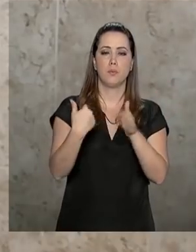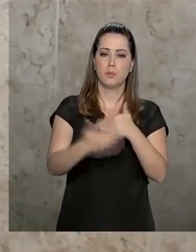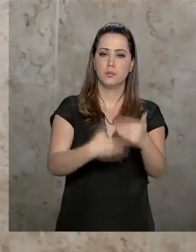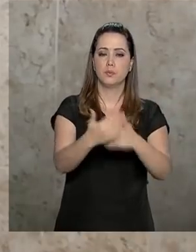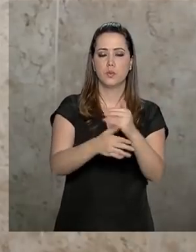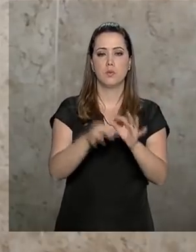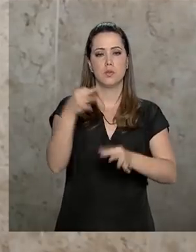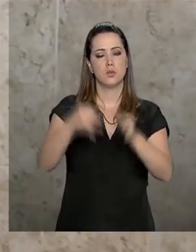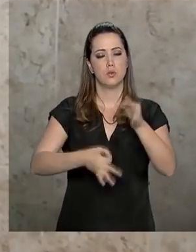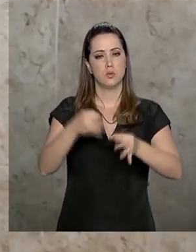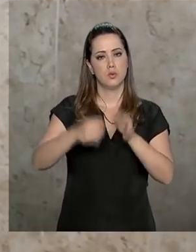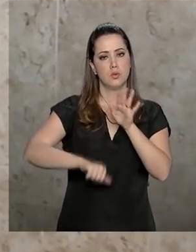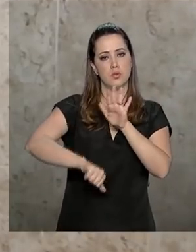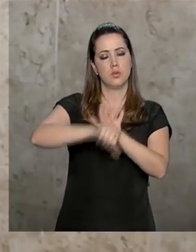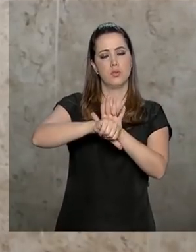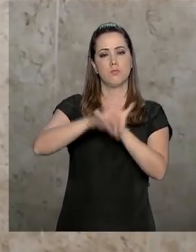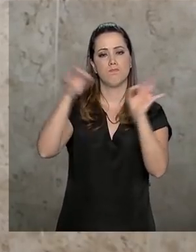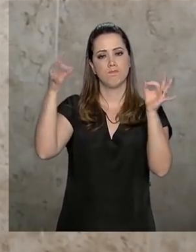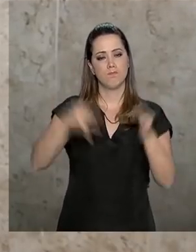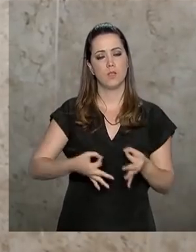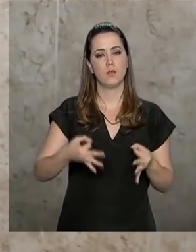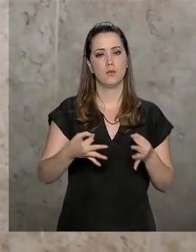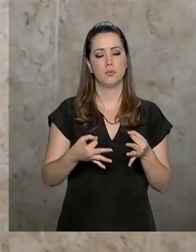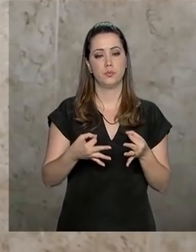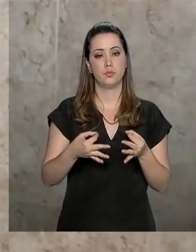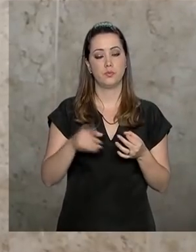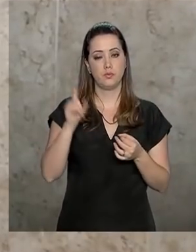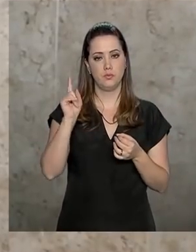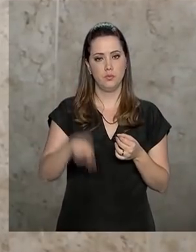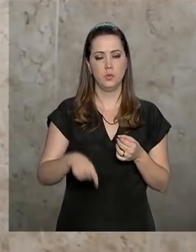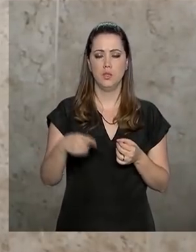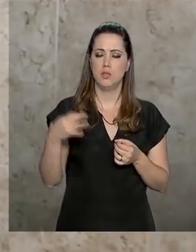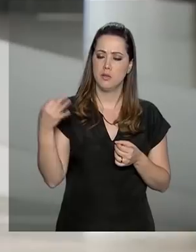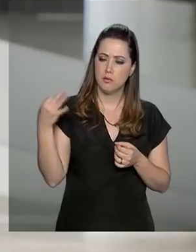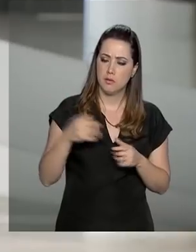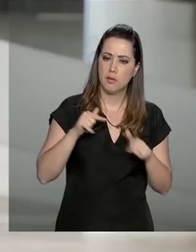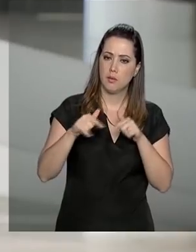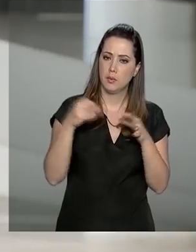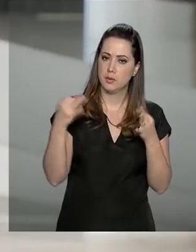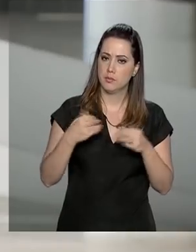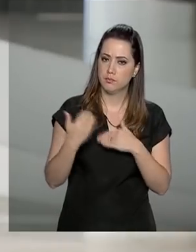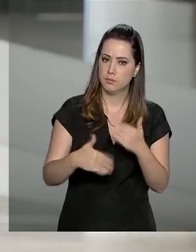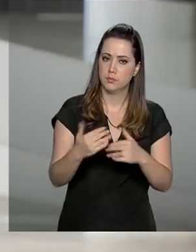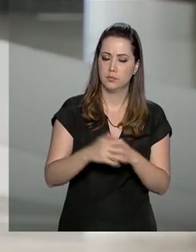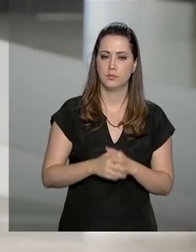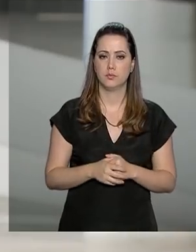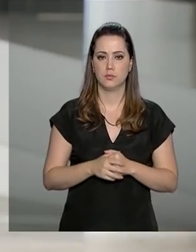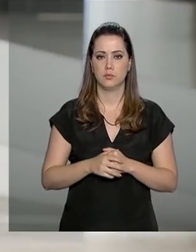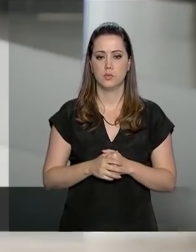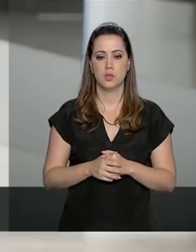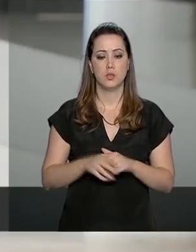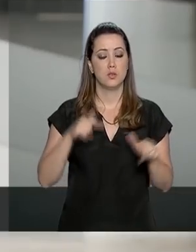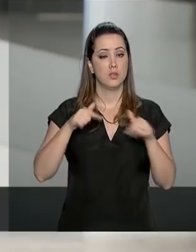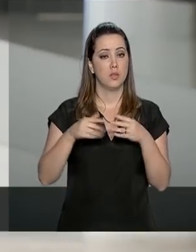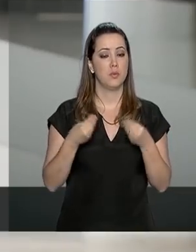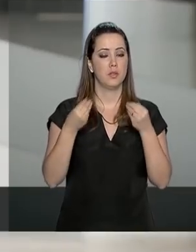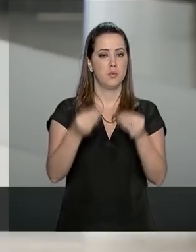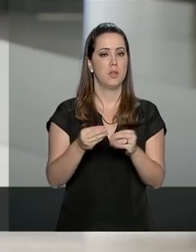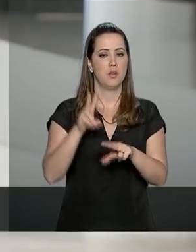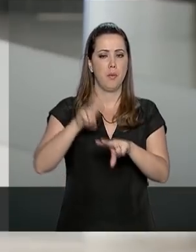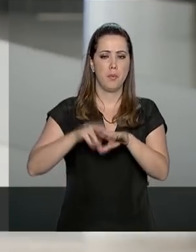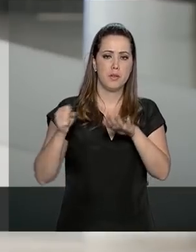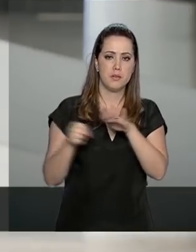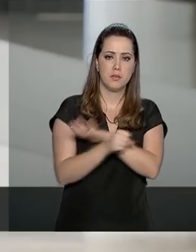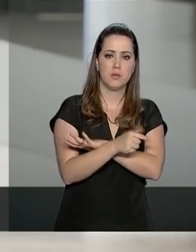um sistema de justiça criminal eficaz, que seja efetivo. Entre as medidas encaminhadas está a prisão